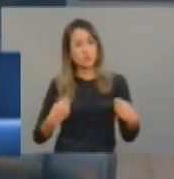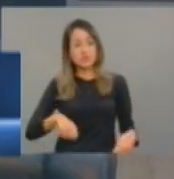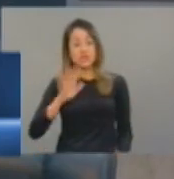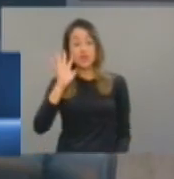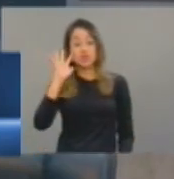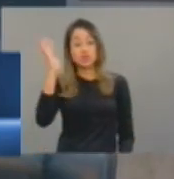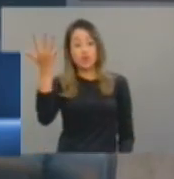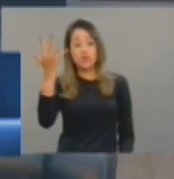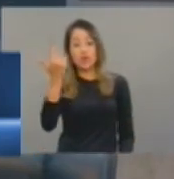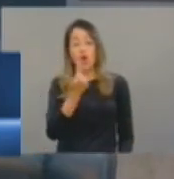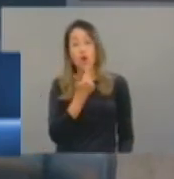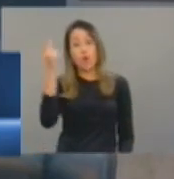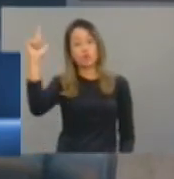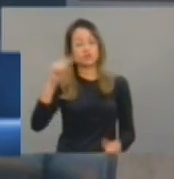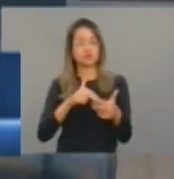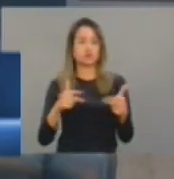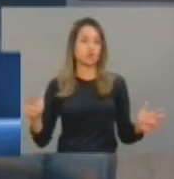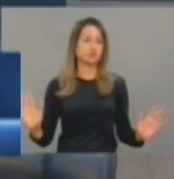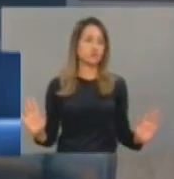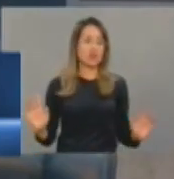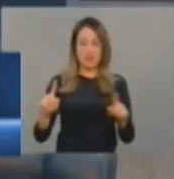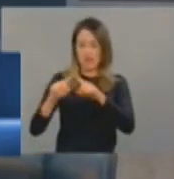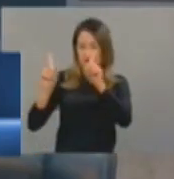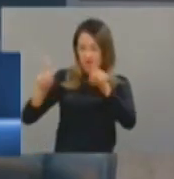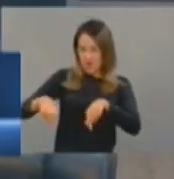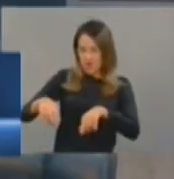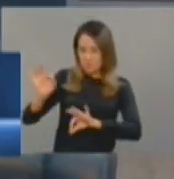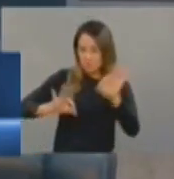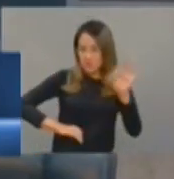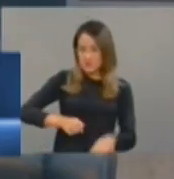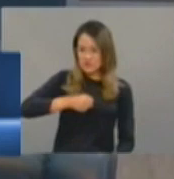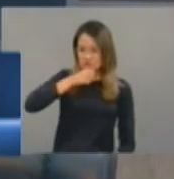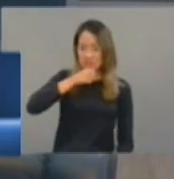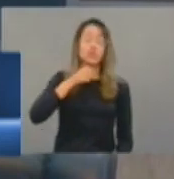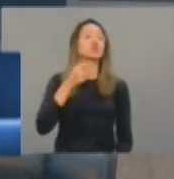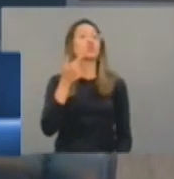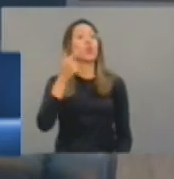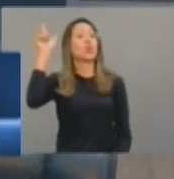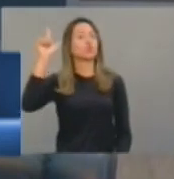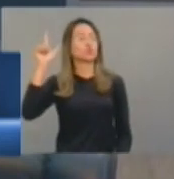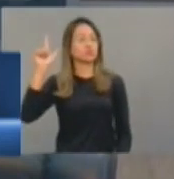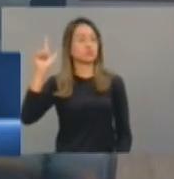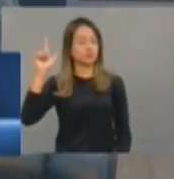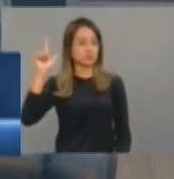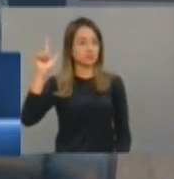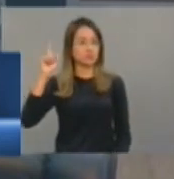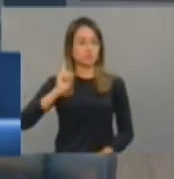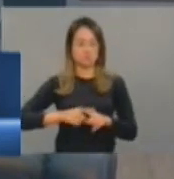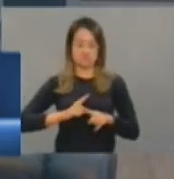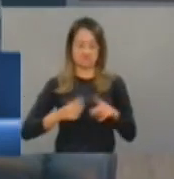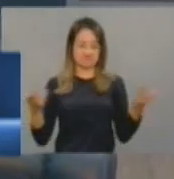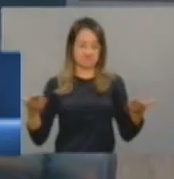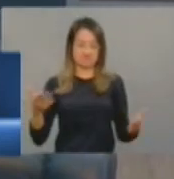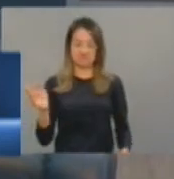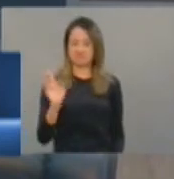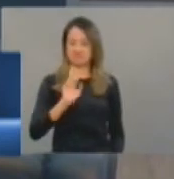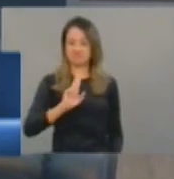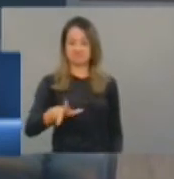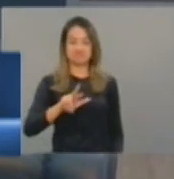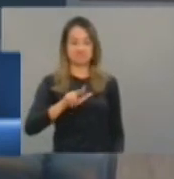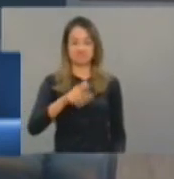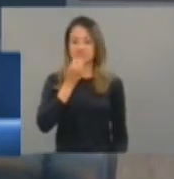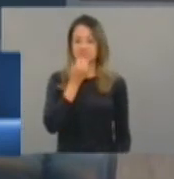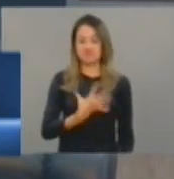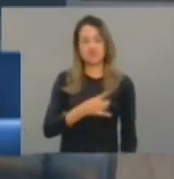se buscar uma nova alternativa para tentar recuperar esses garotos, porque no modelo atual, deputada, não dá certo não, e a senhora tem